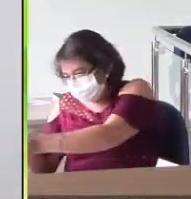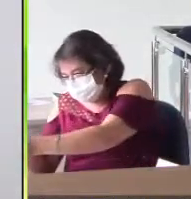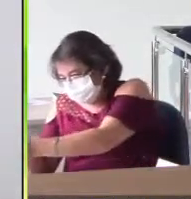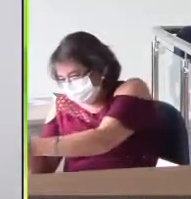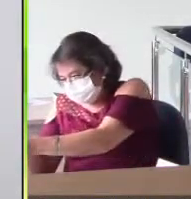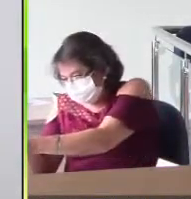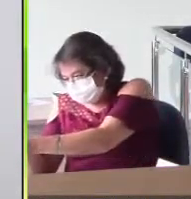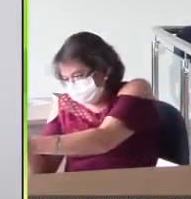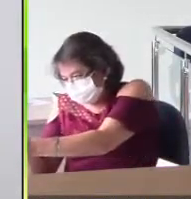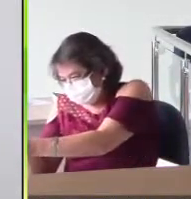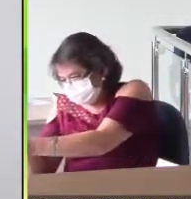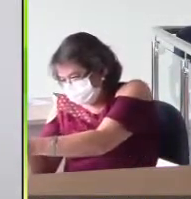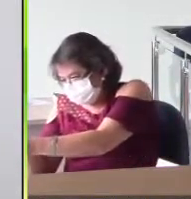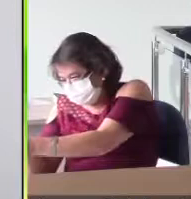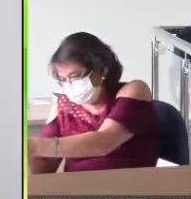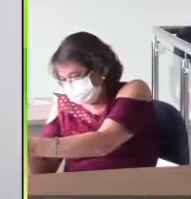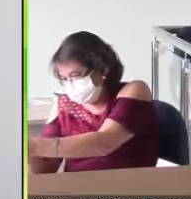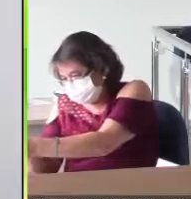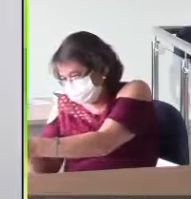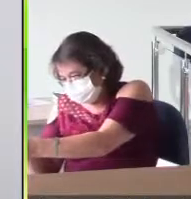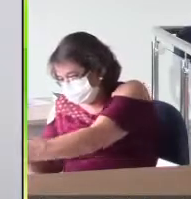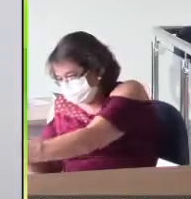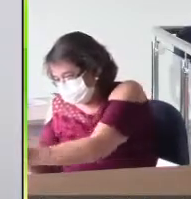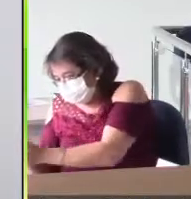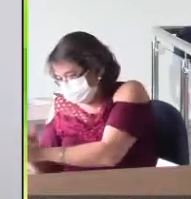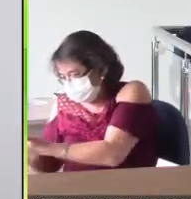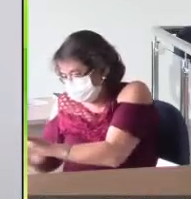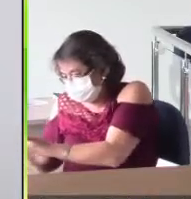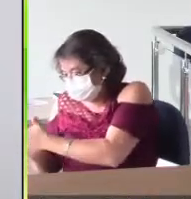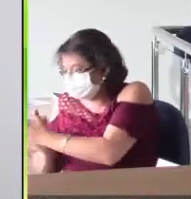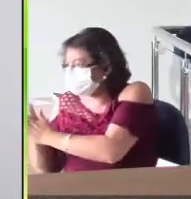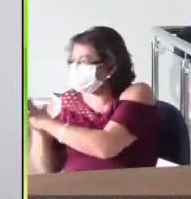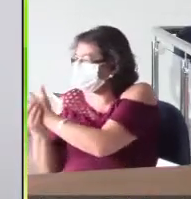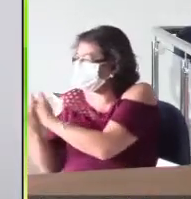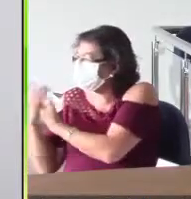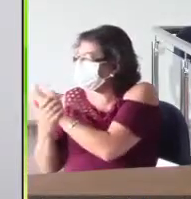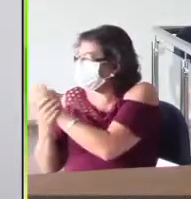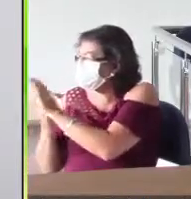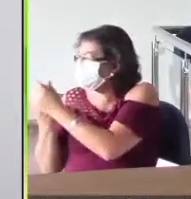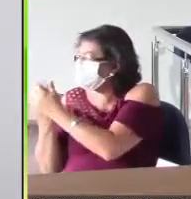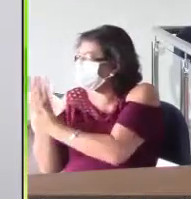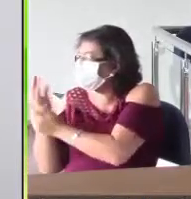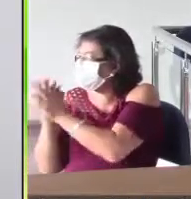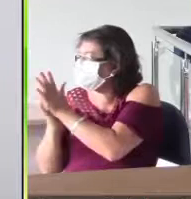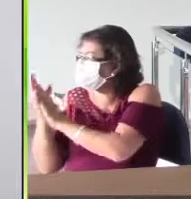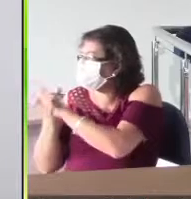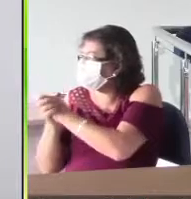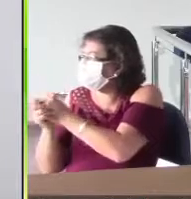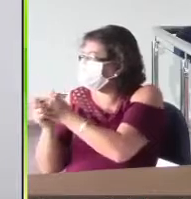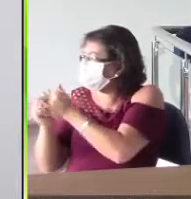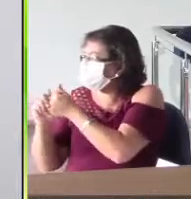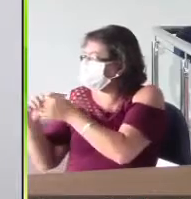a Prefeitura não tinha encaminhado ainda no ano passado. A verba, acho que ela foi destinada em 2018, por orçamento de 2019,